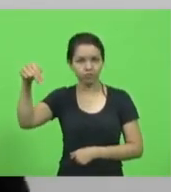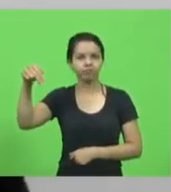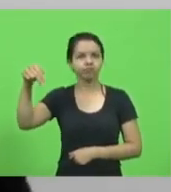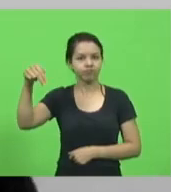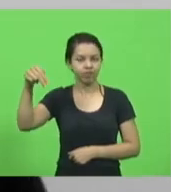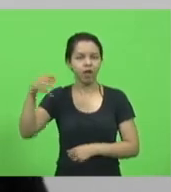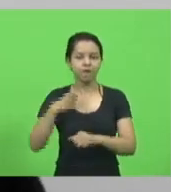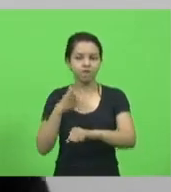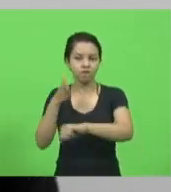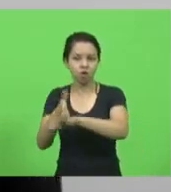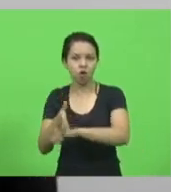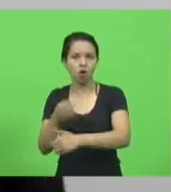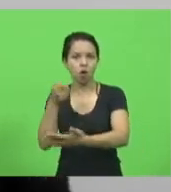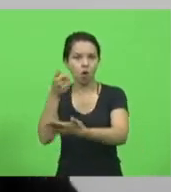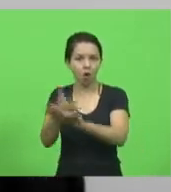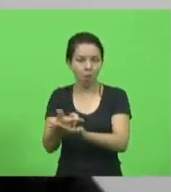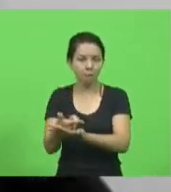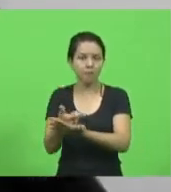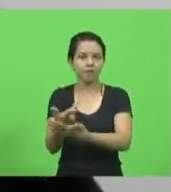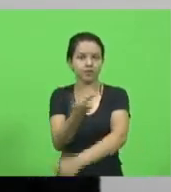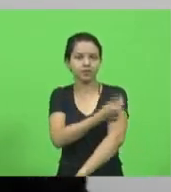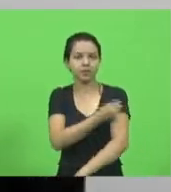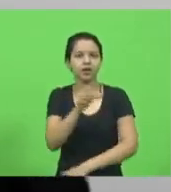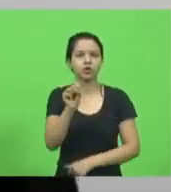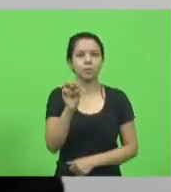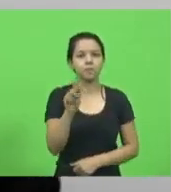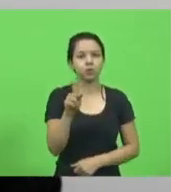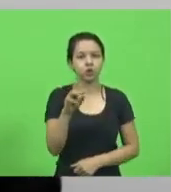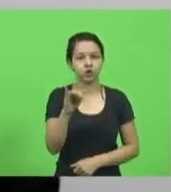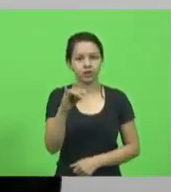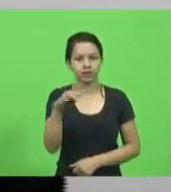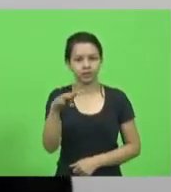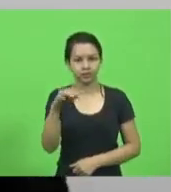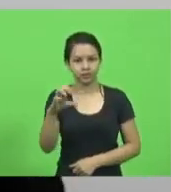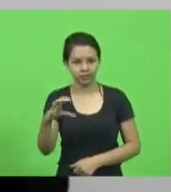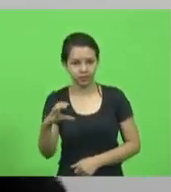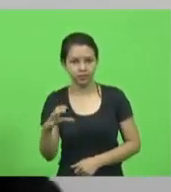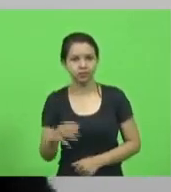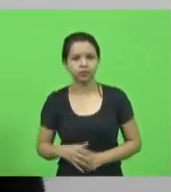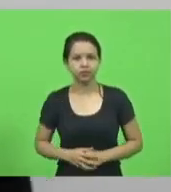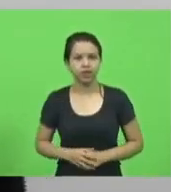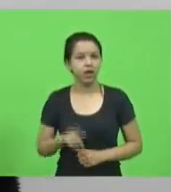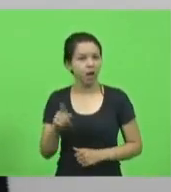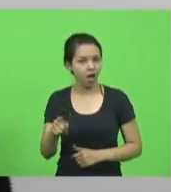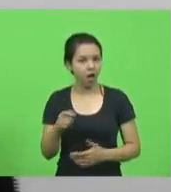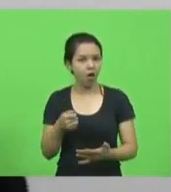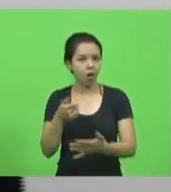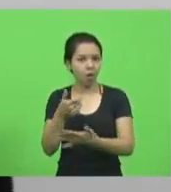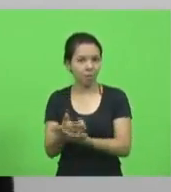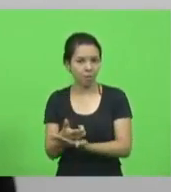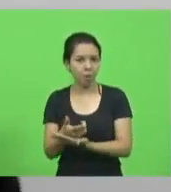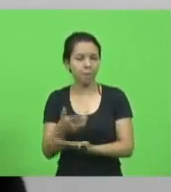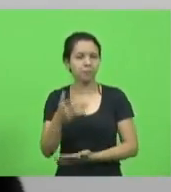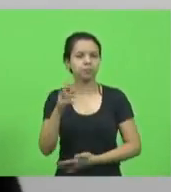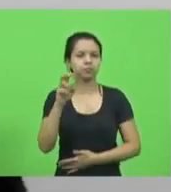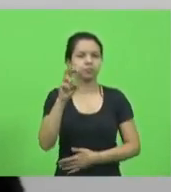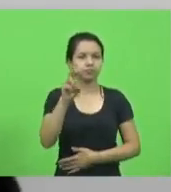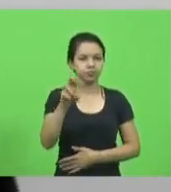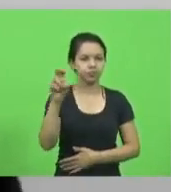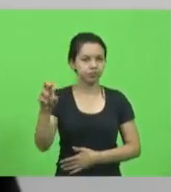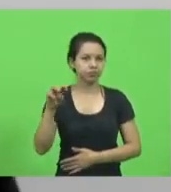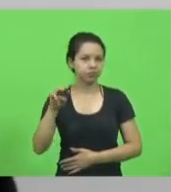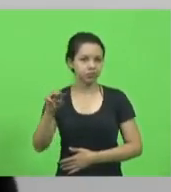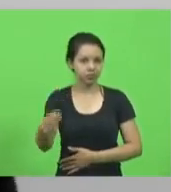Sputnik e teve, então, lá a perspectiva da compra de 55 milhões de